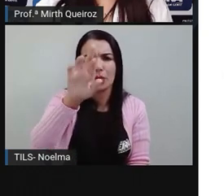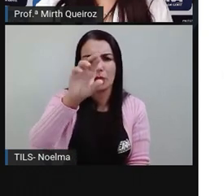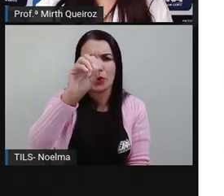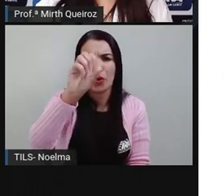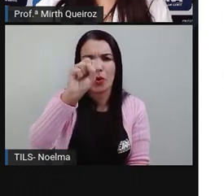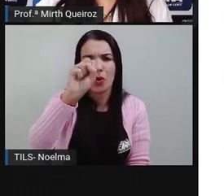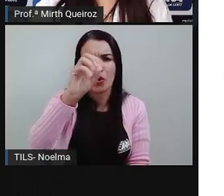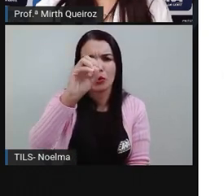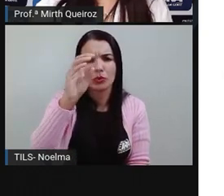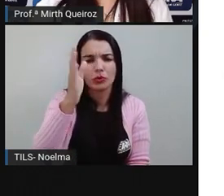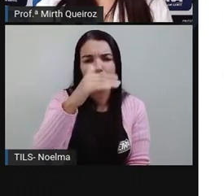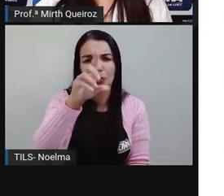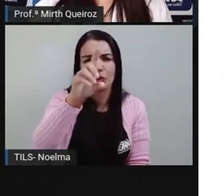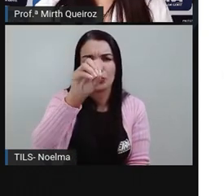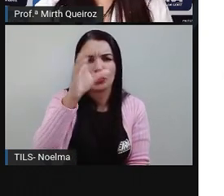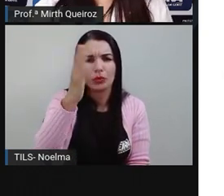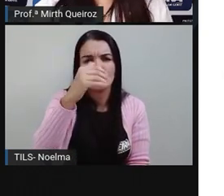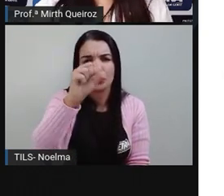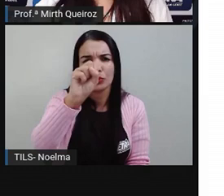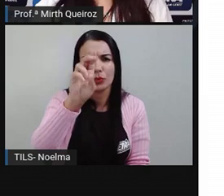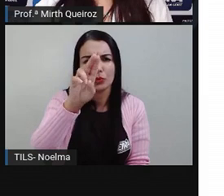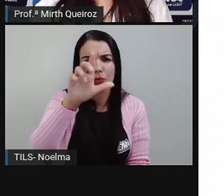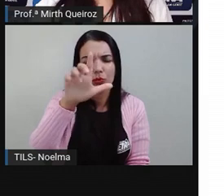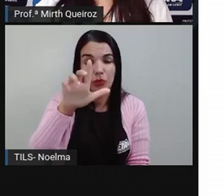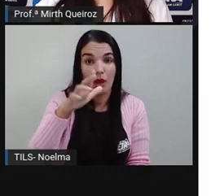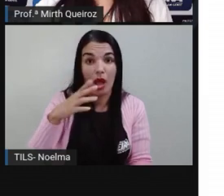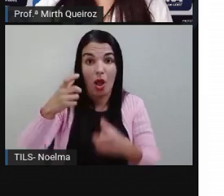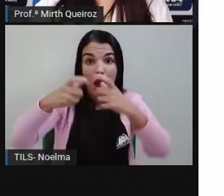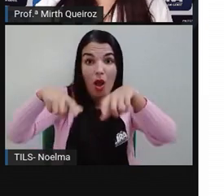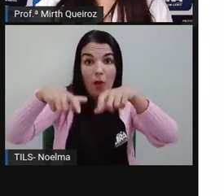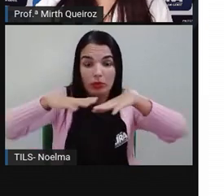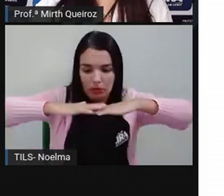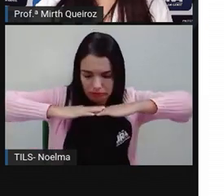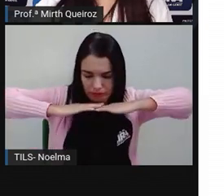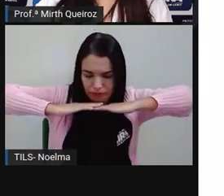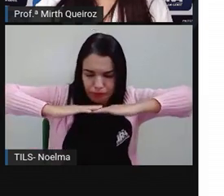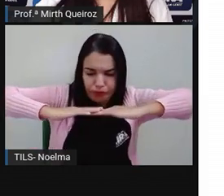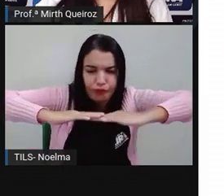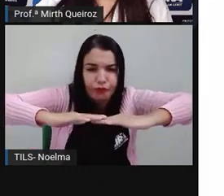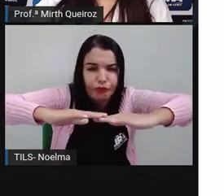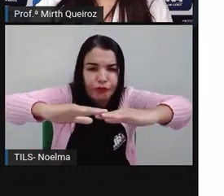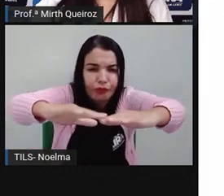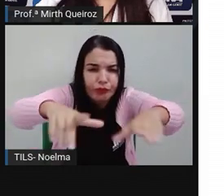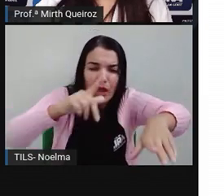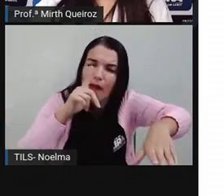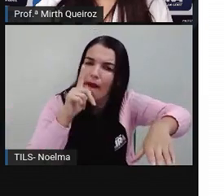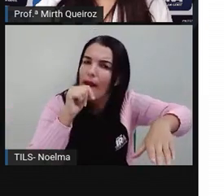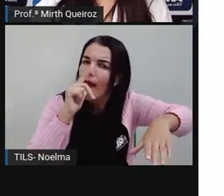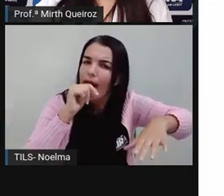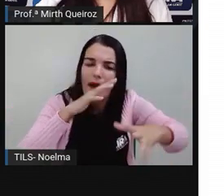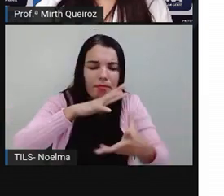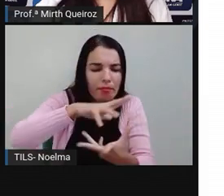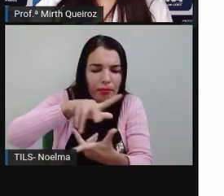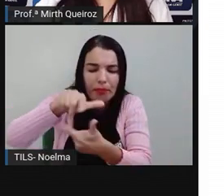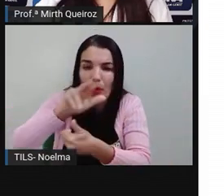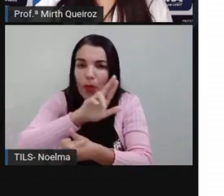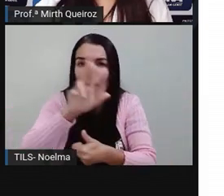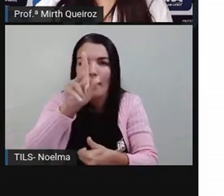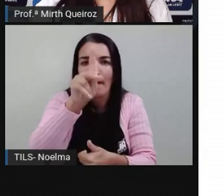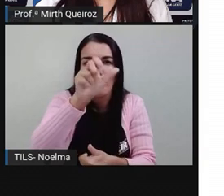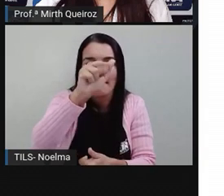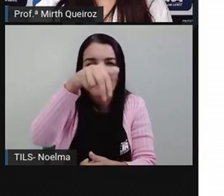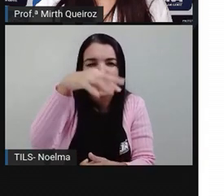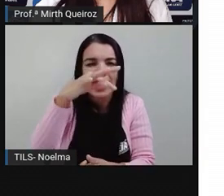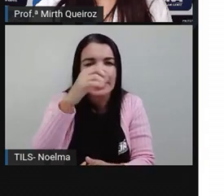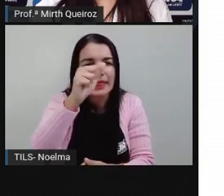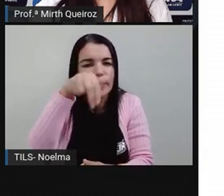a maior planície, terreno plano, de inundação do mundo, chamada de Pantanal. Vamos